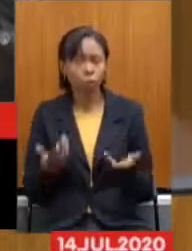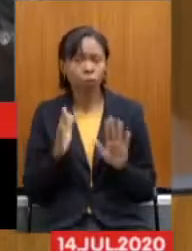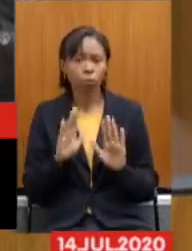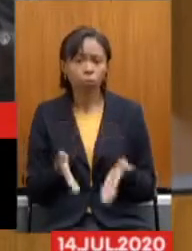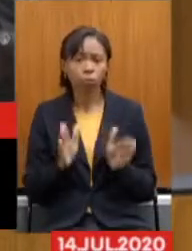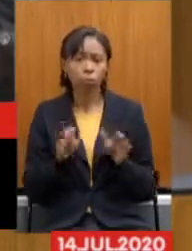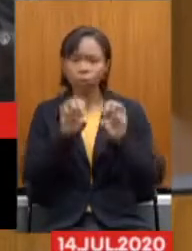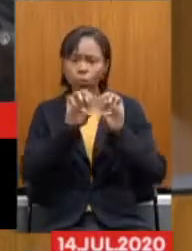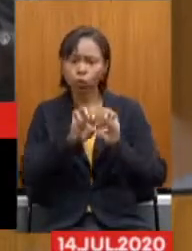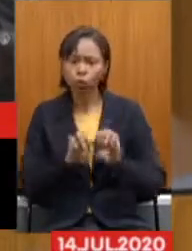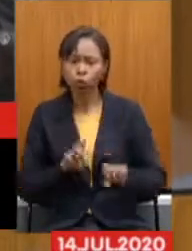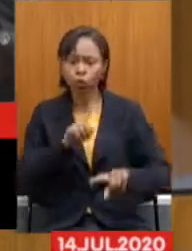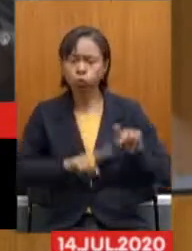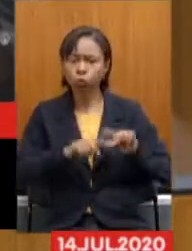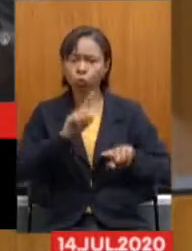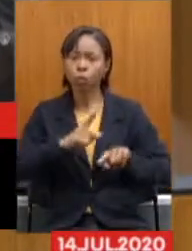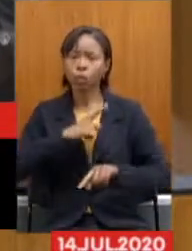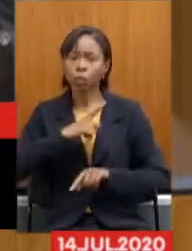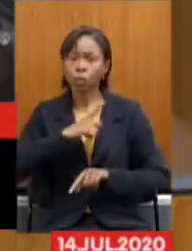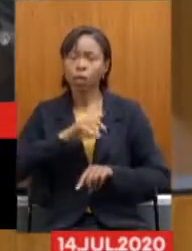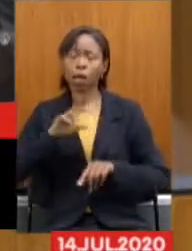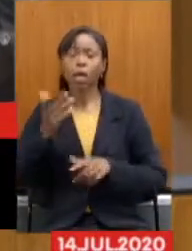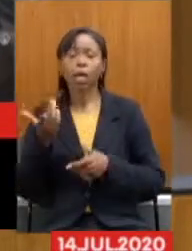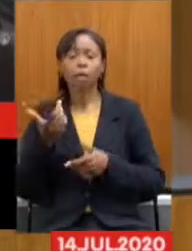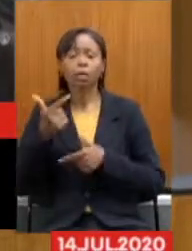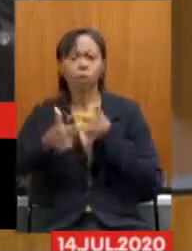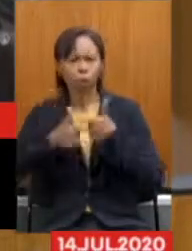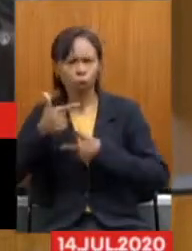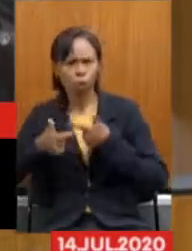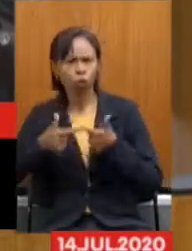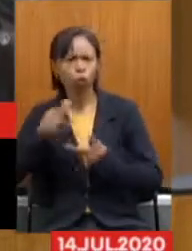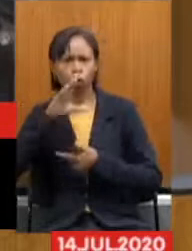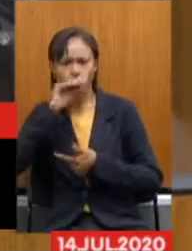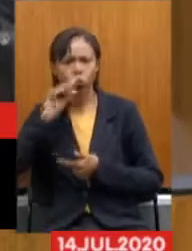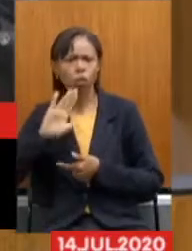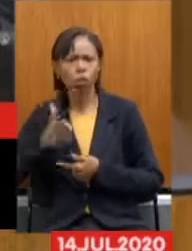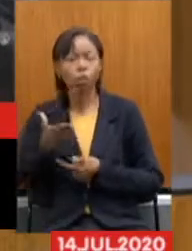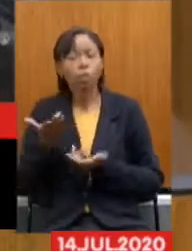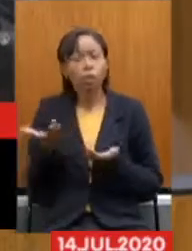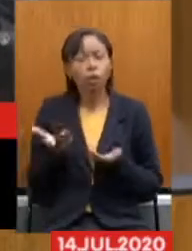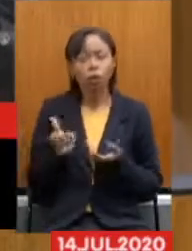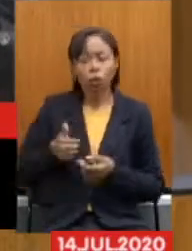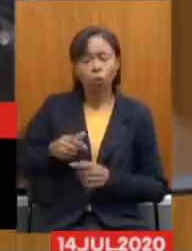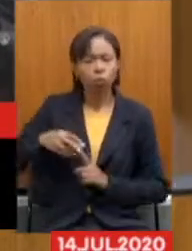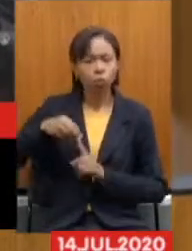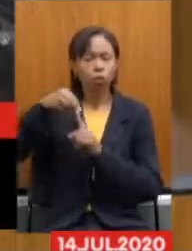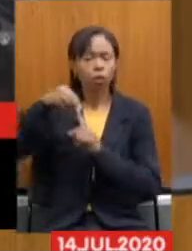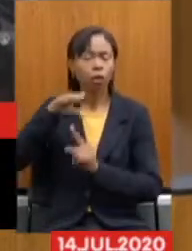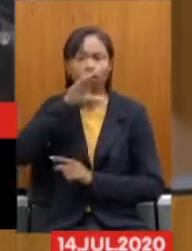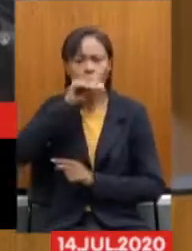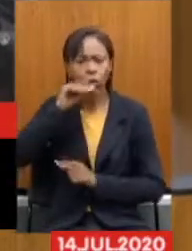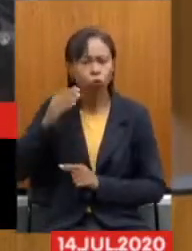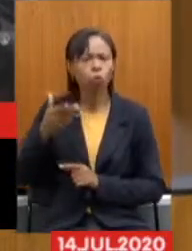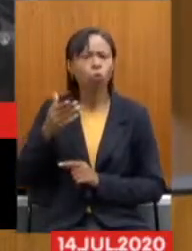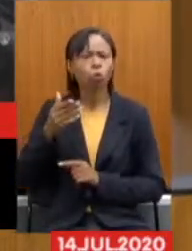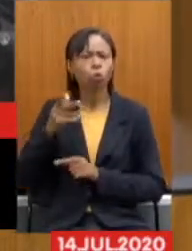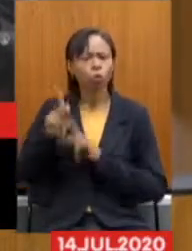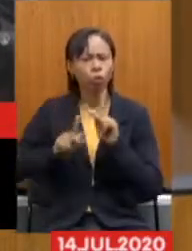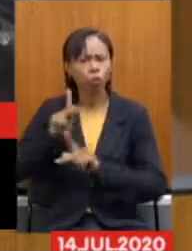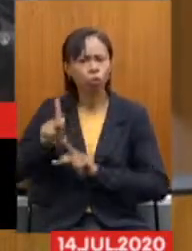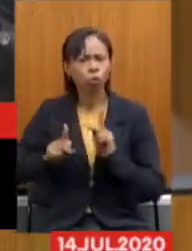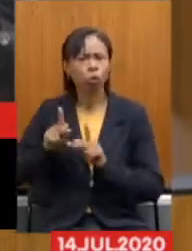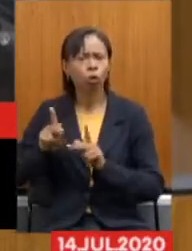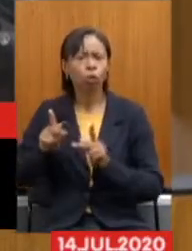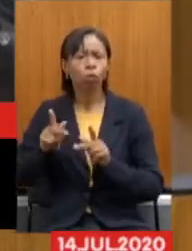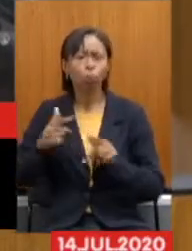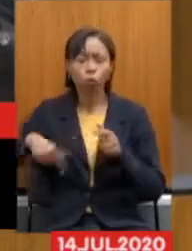equipamentos e pessoal. Vamos dar dignidade aos servidores. e aos usuários. Diga-se que os servidores do Estado, e assim